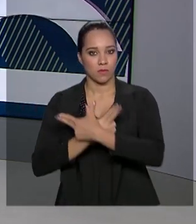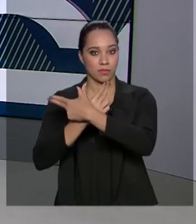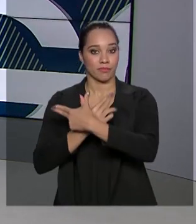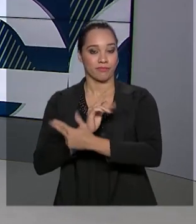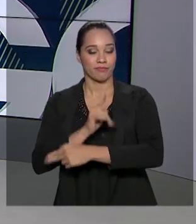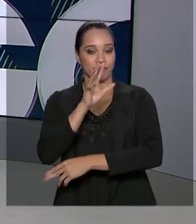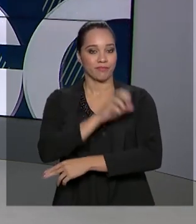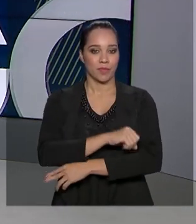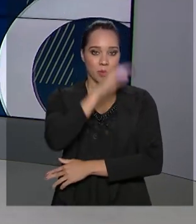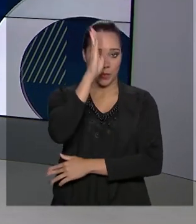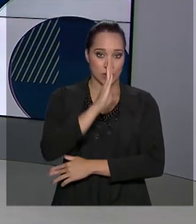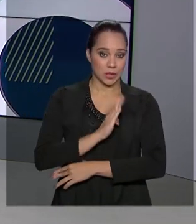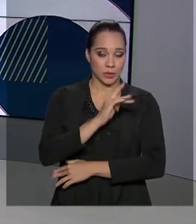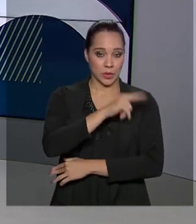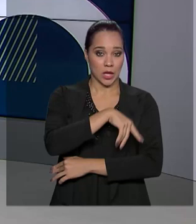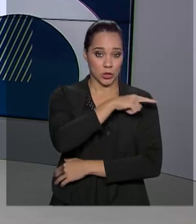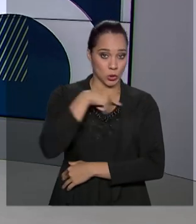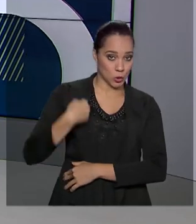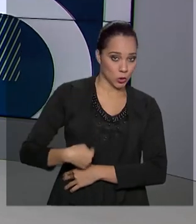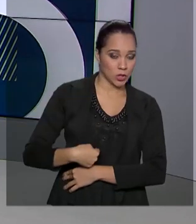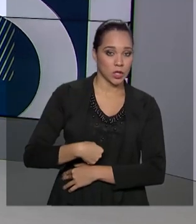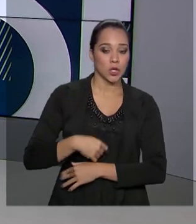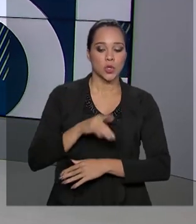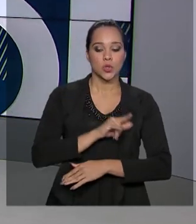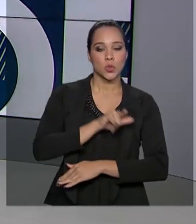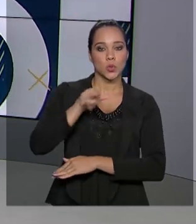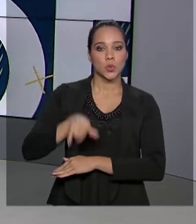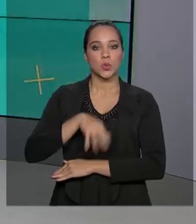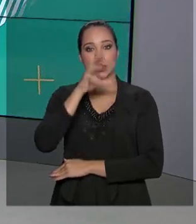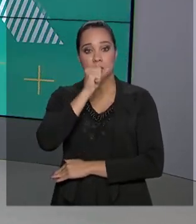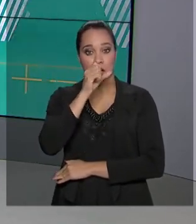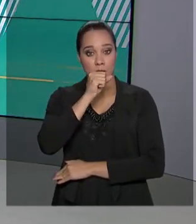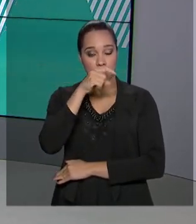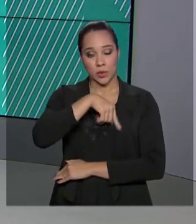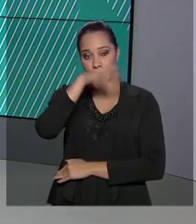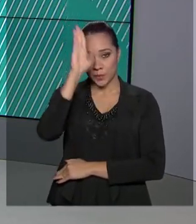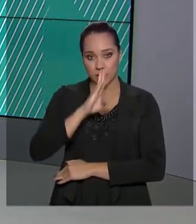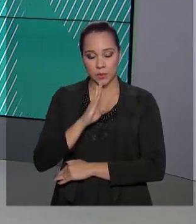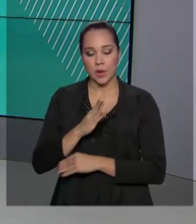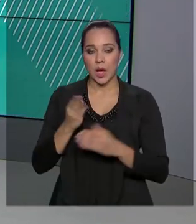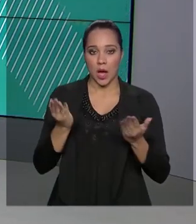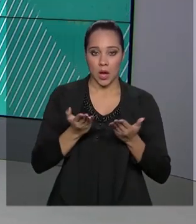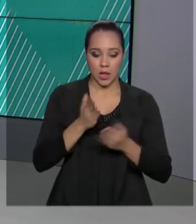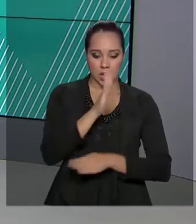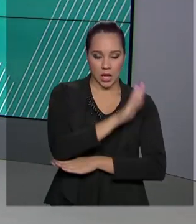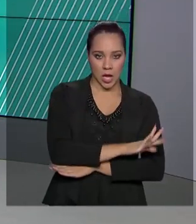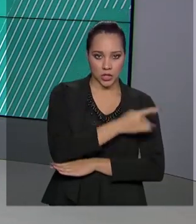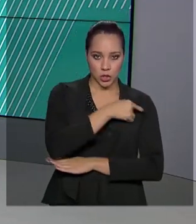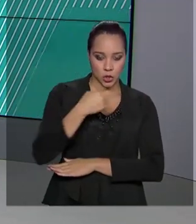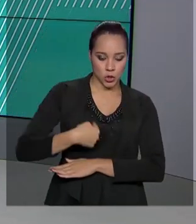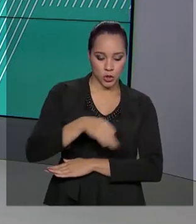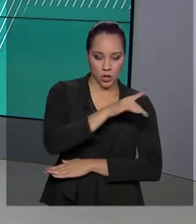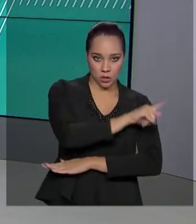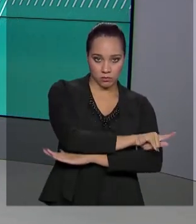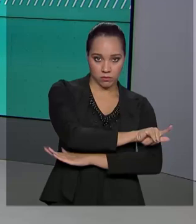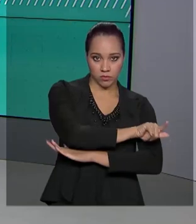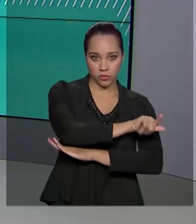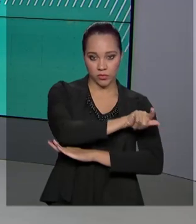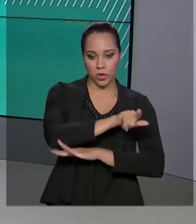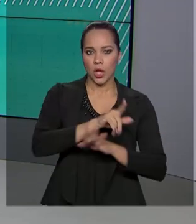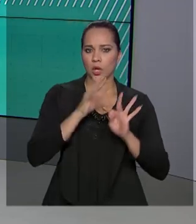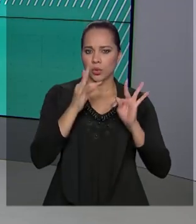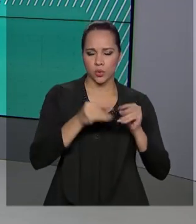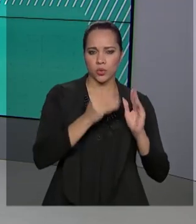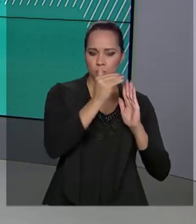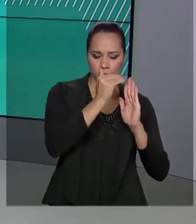brasileiros em Wuhan, na China, chegam neste sábado ao Brasil. Eles deixam agora à tarde o país asiático, cumprindo todos